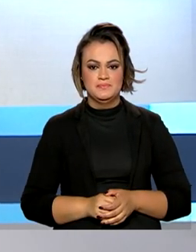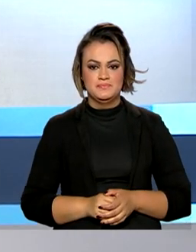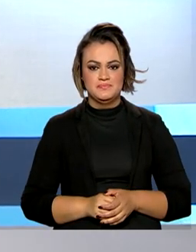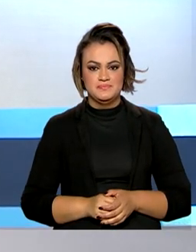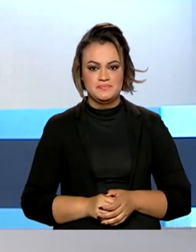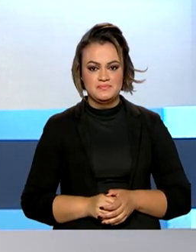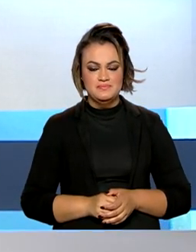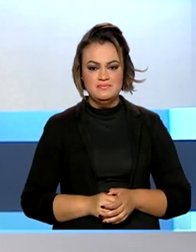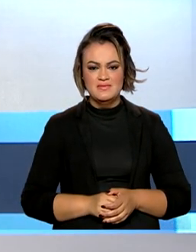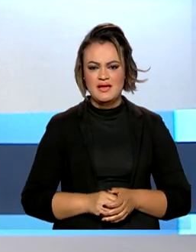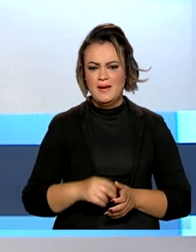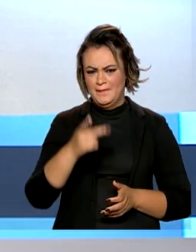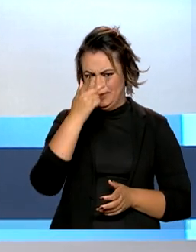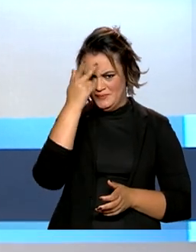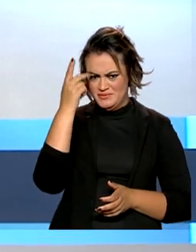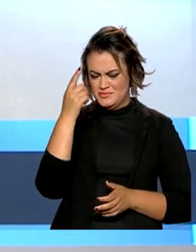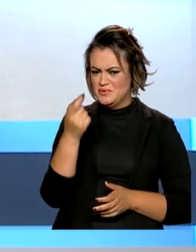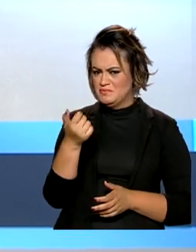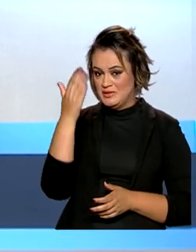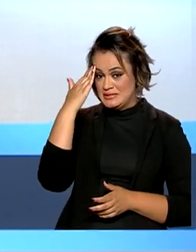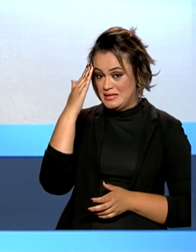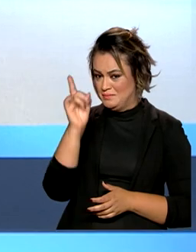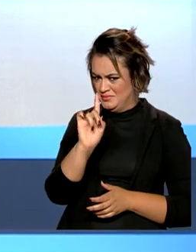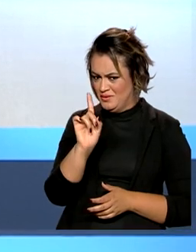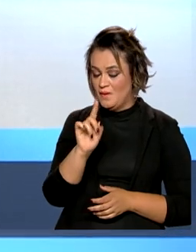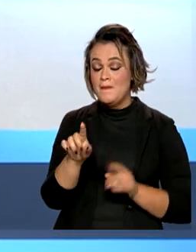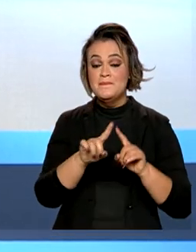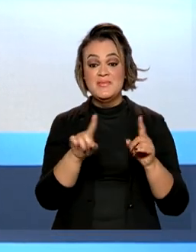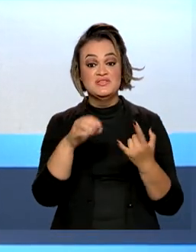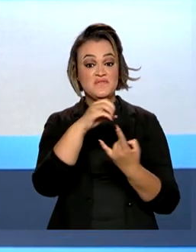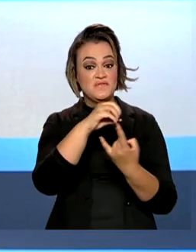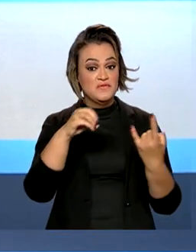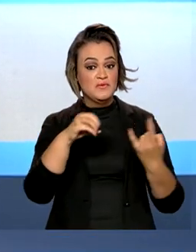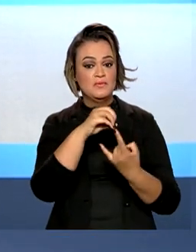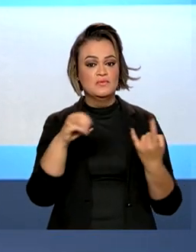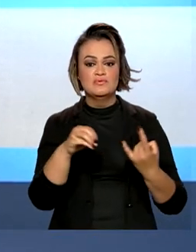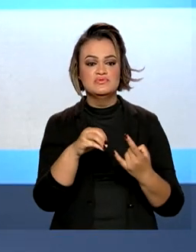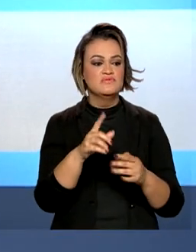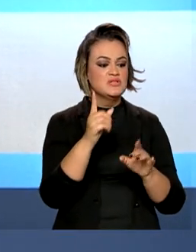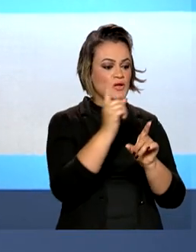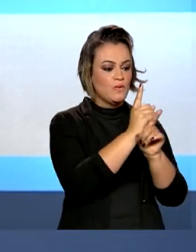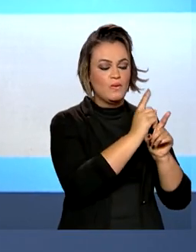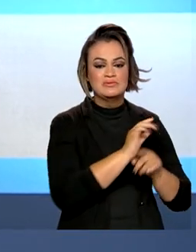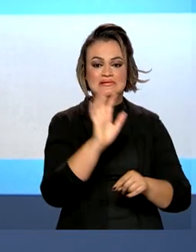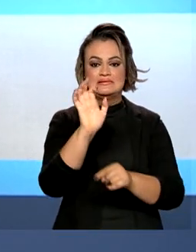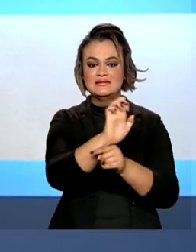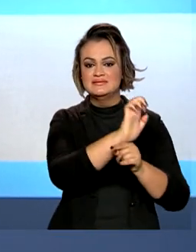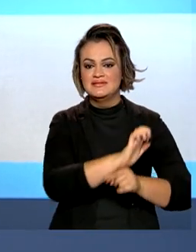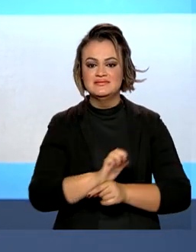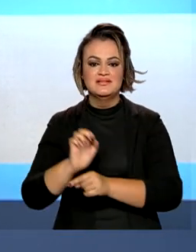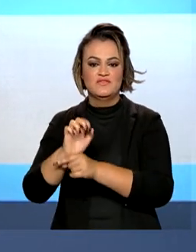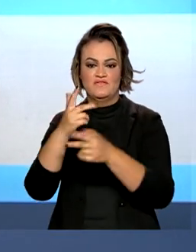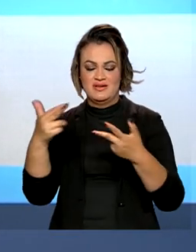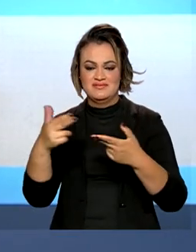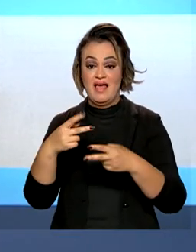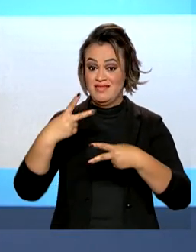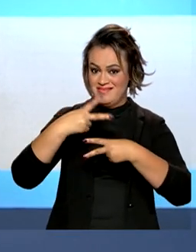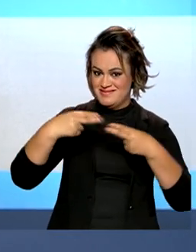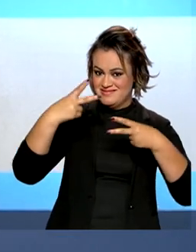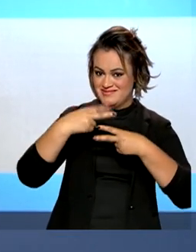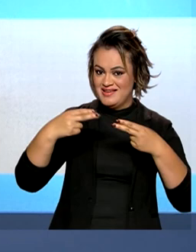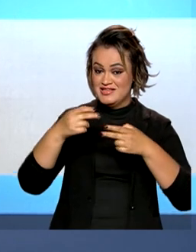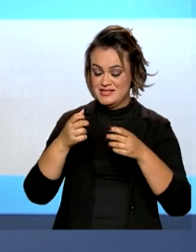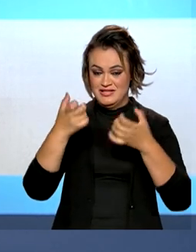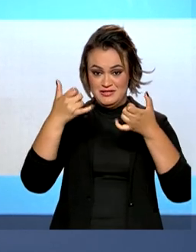Poucas pessoas sabem, mas a Fiocruz está presente em diversos estados. Na série sobre a instituição, que